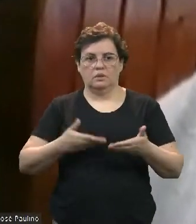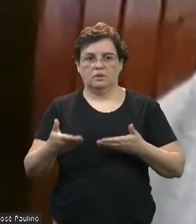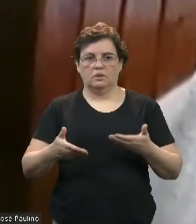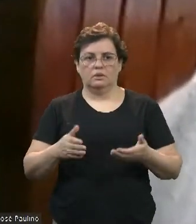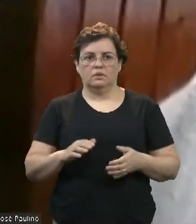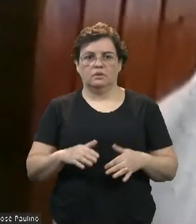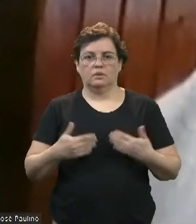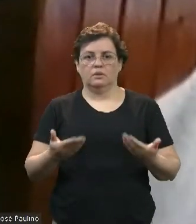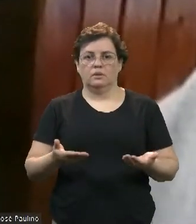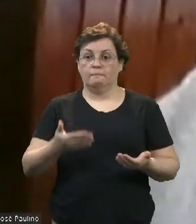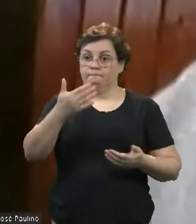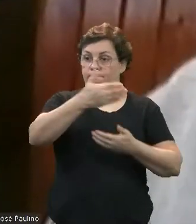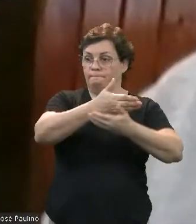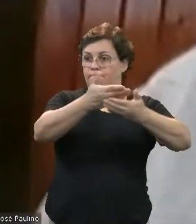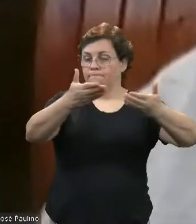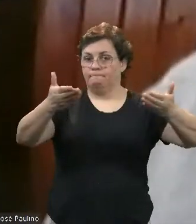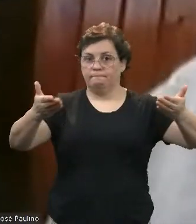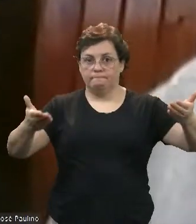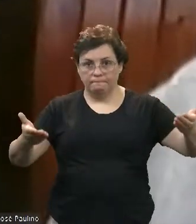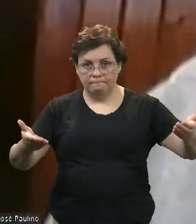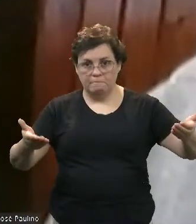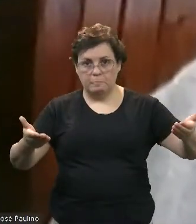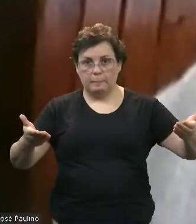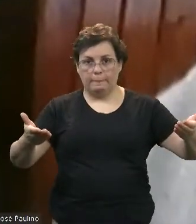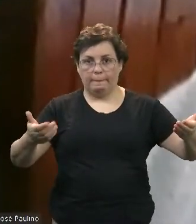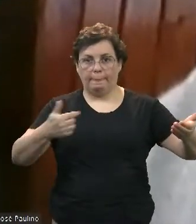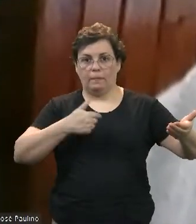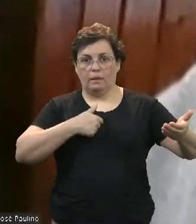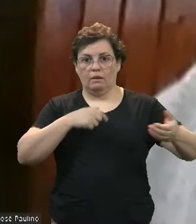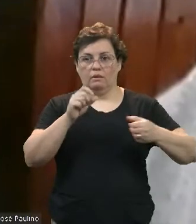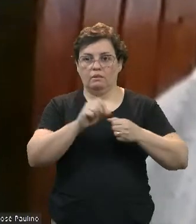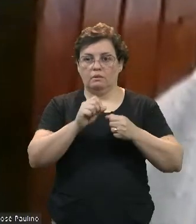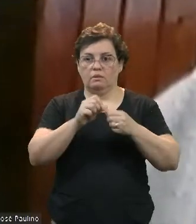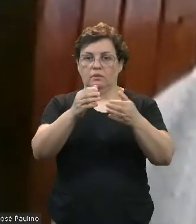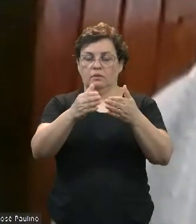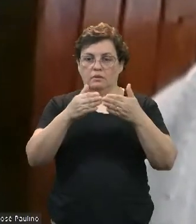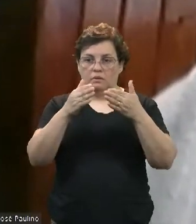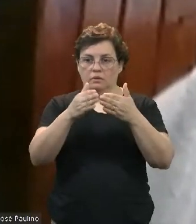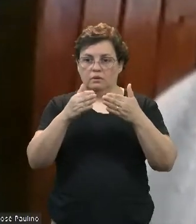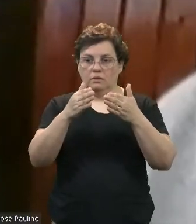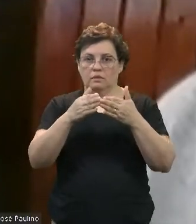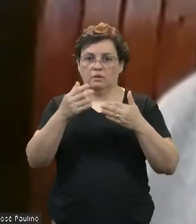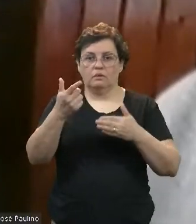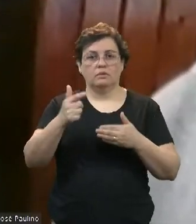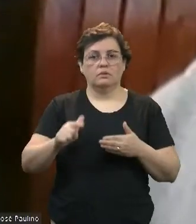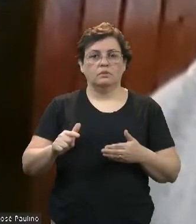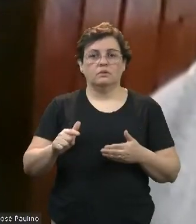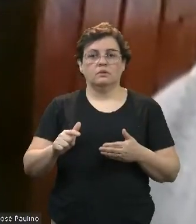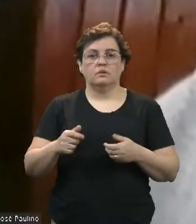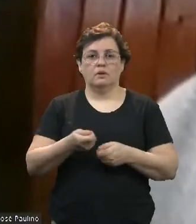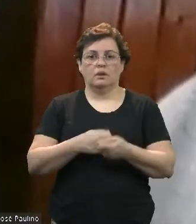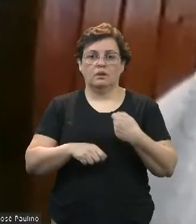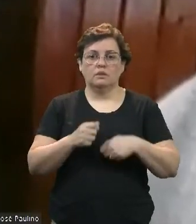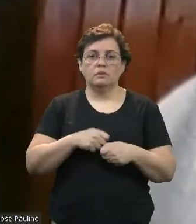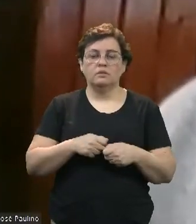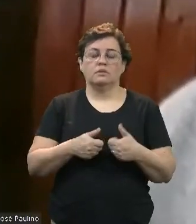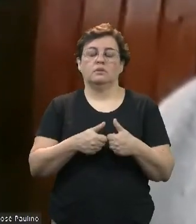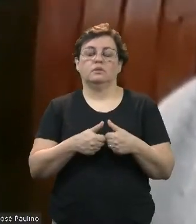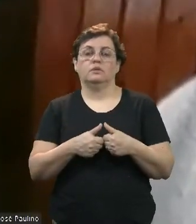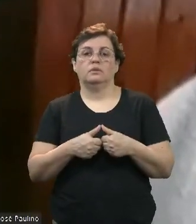Então, aqui, diante de todos, faço aí mais um apelo para que a administração esteja